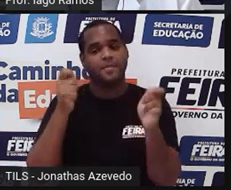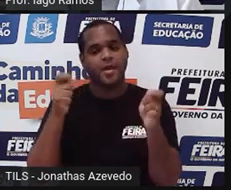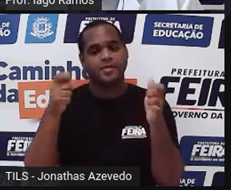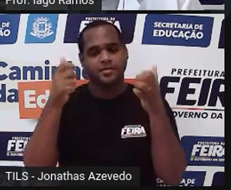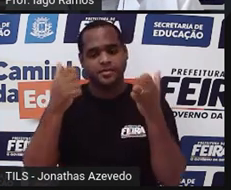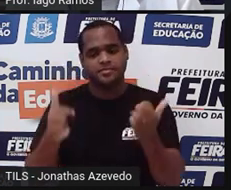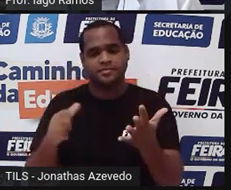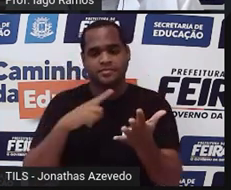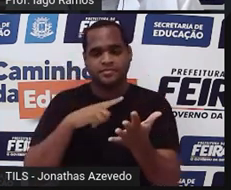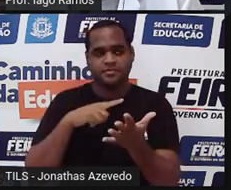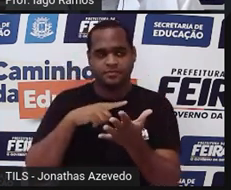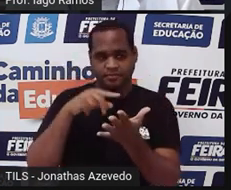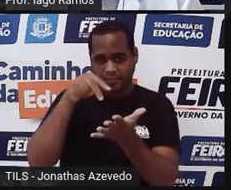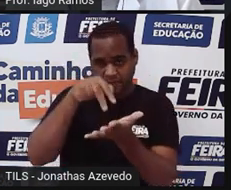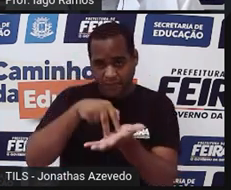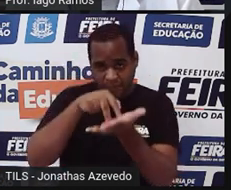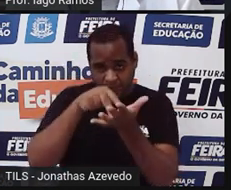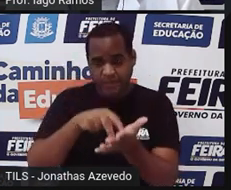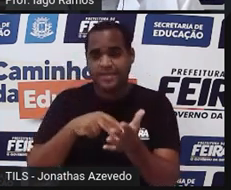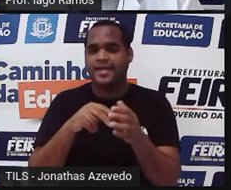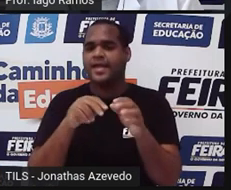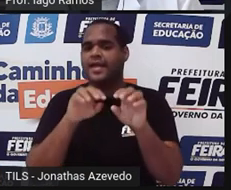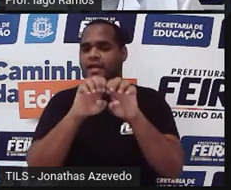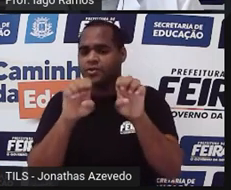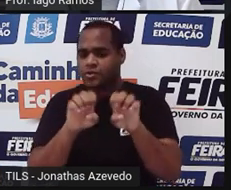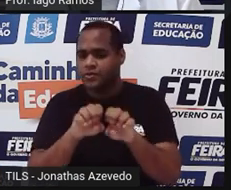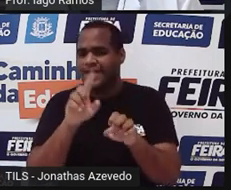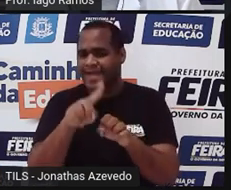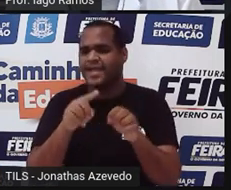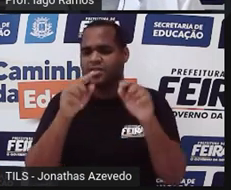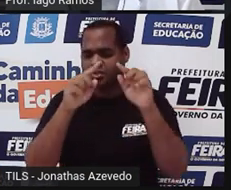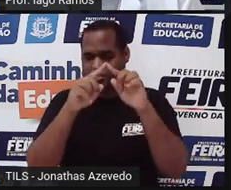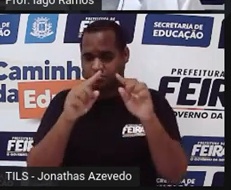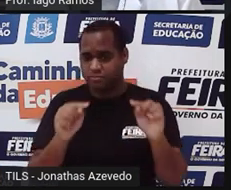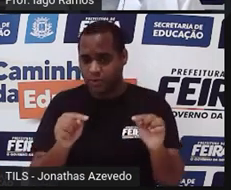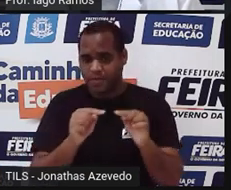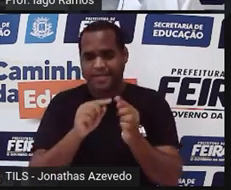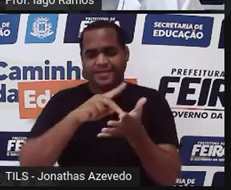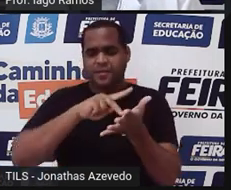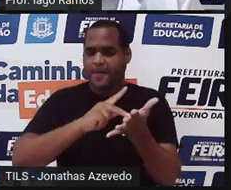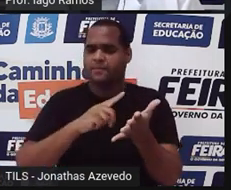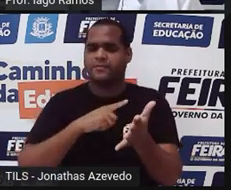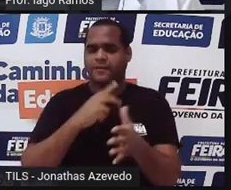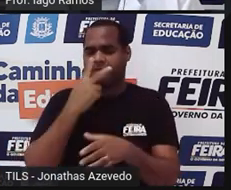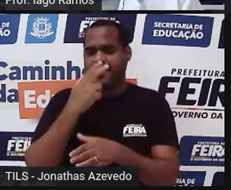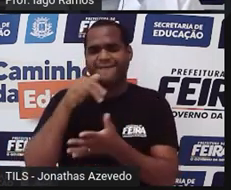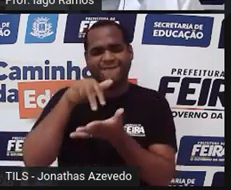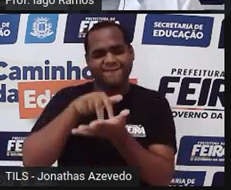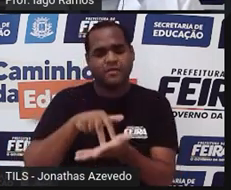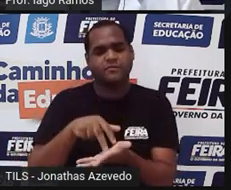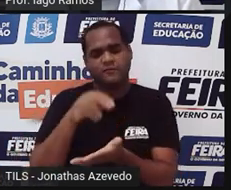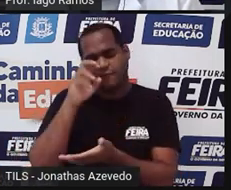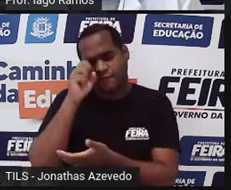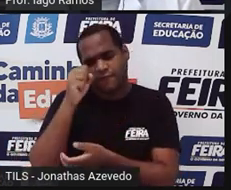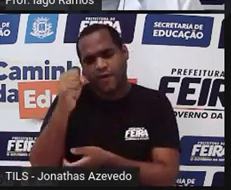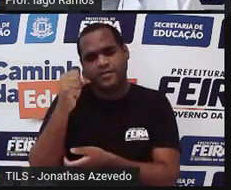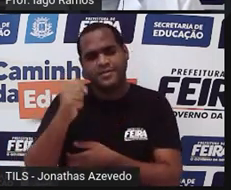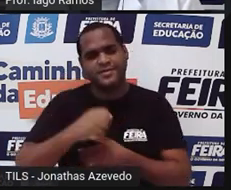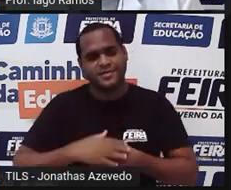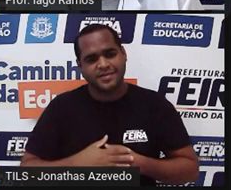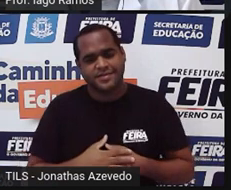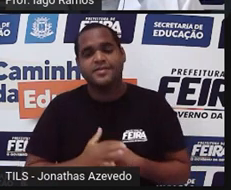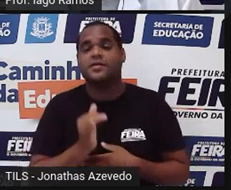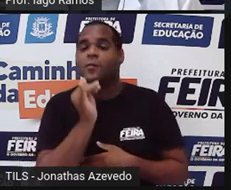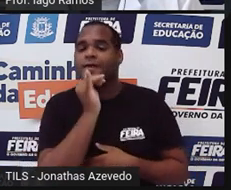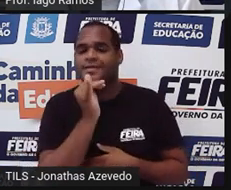o triângulo é uma estrutura geométrica muito rígida. Ela é tão rígida que, além dos exemplos que